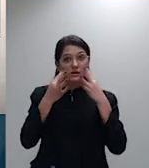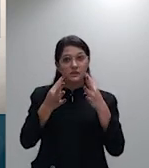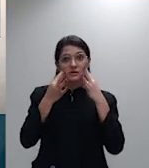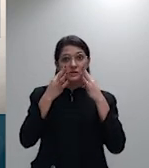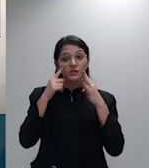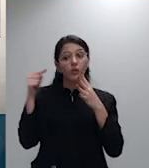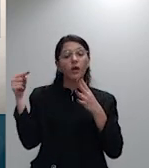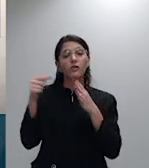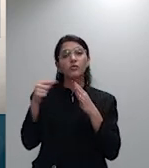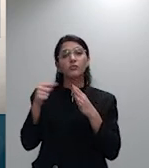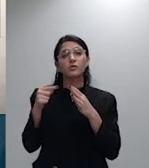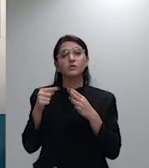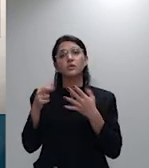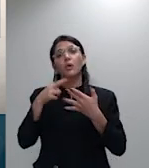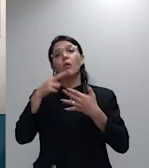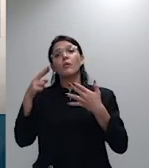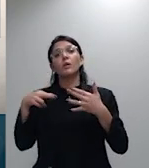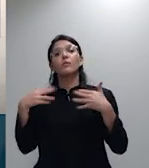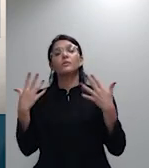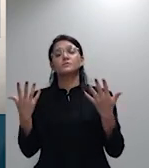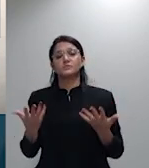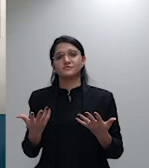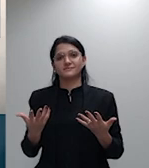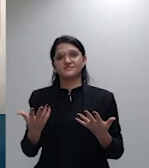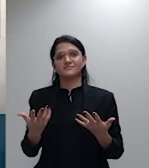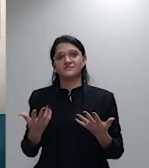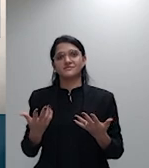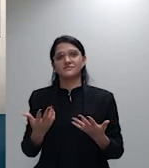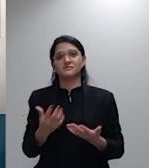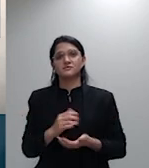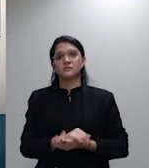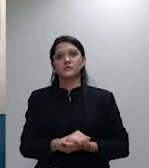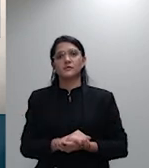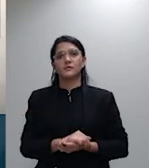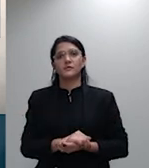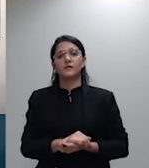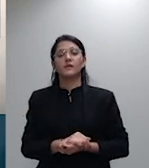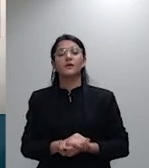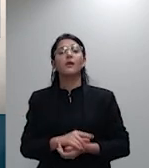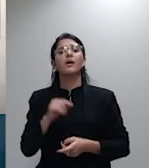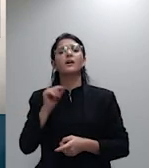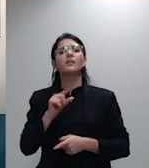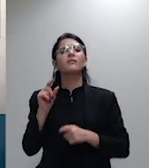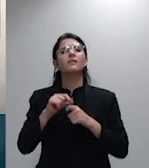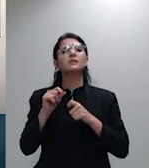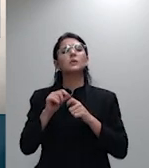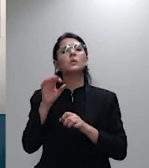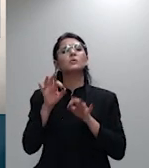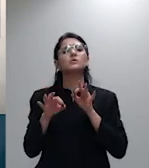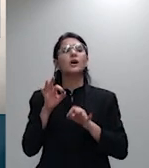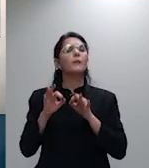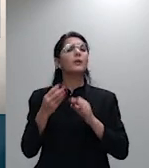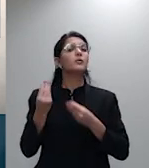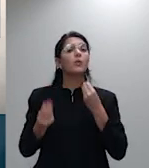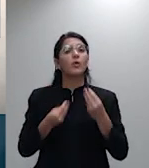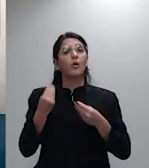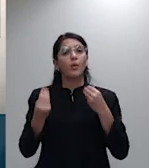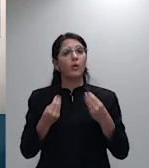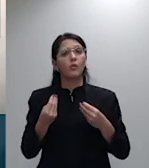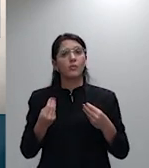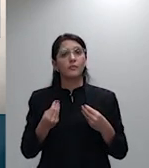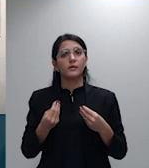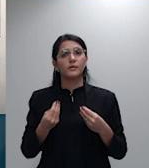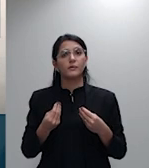o que está se fazendo aqui é utilizar a recisória